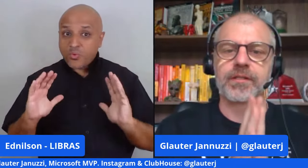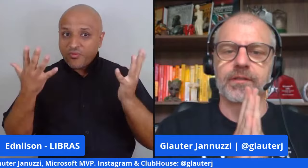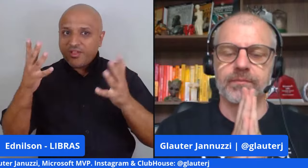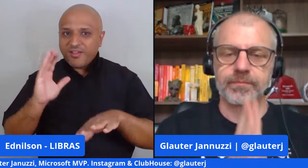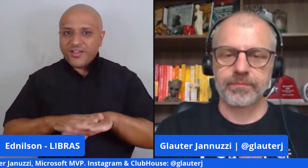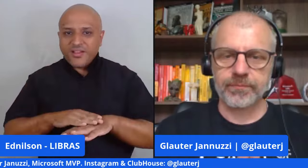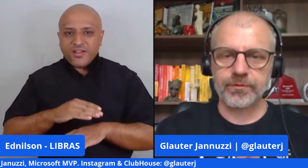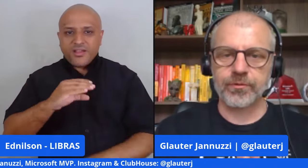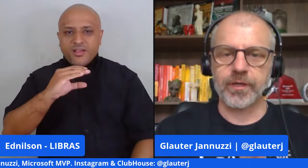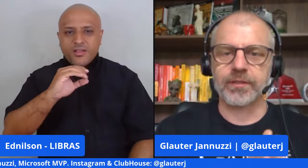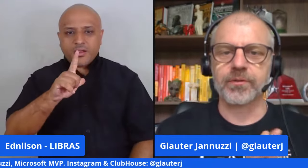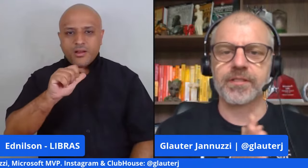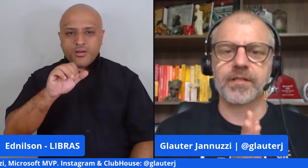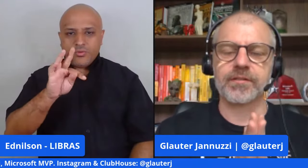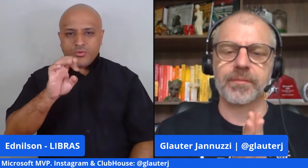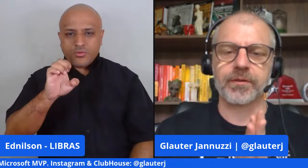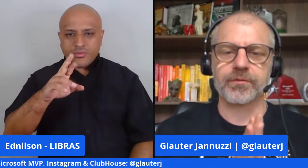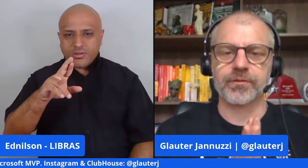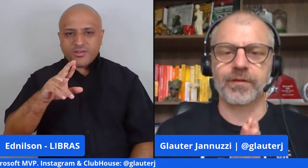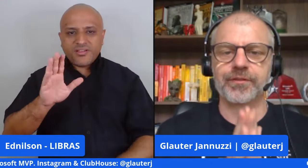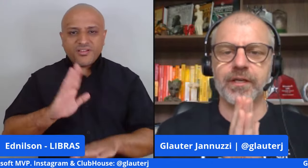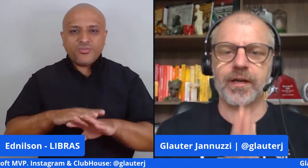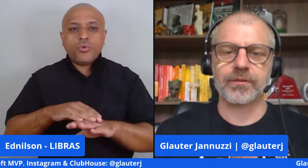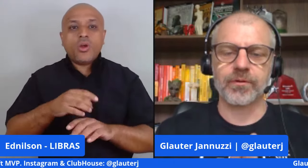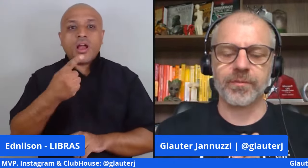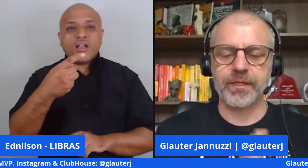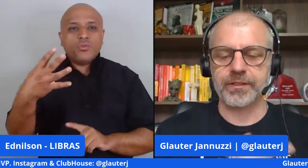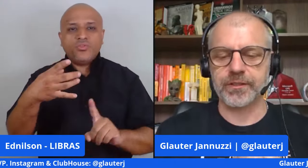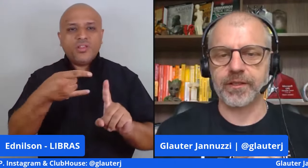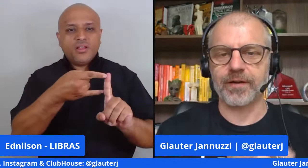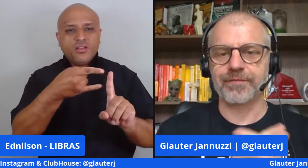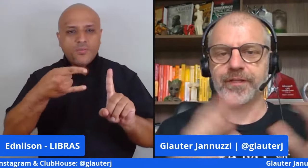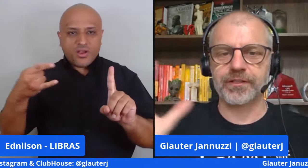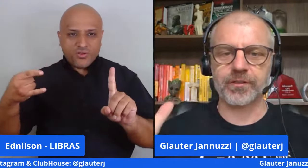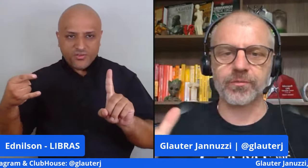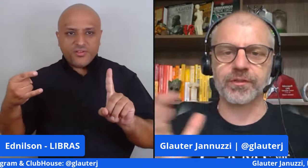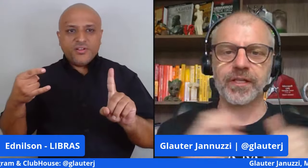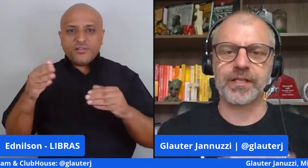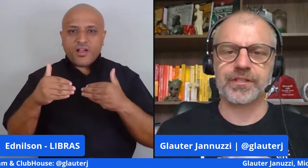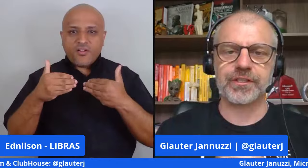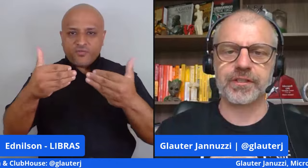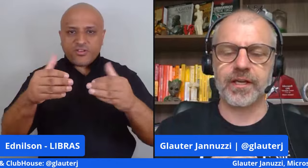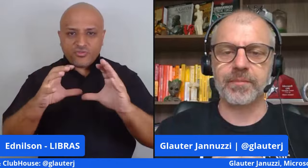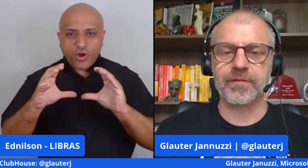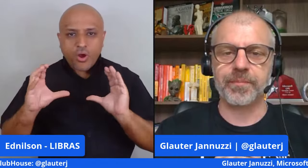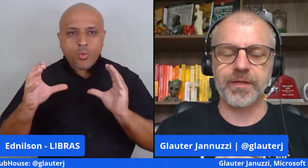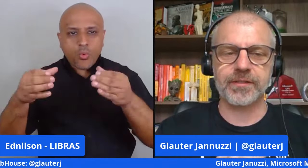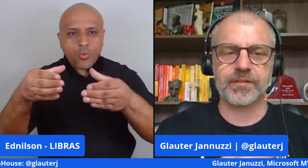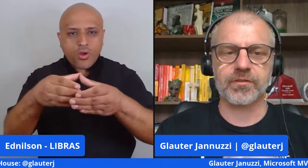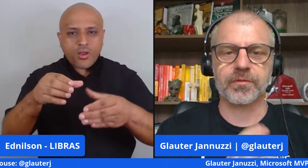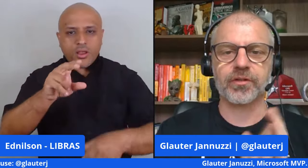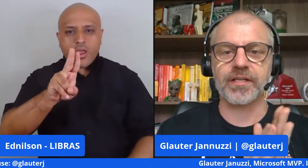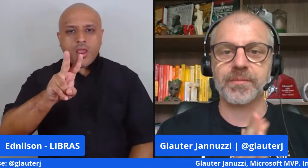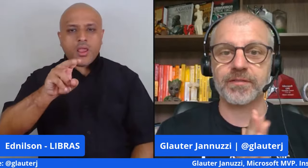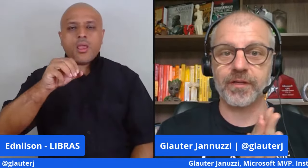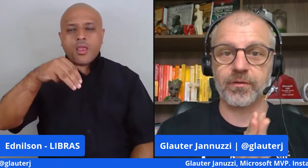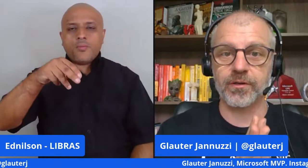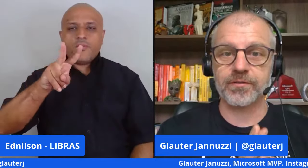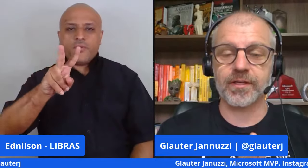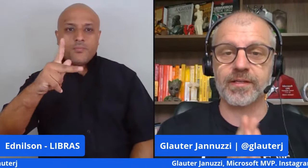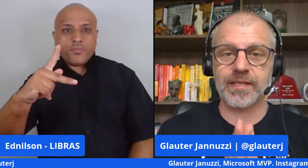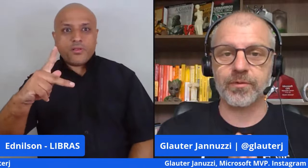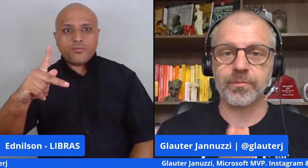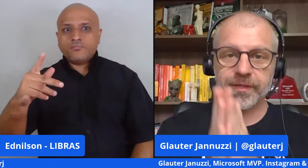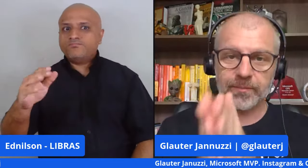Januzzi, estou há 14 anos na Microsoft. Atualmente, à frente da comunidade de MVPs, que são os profissionais mais